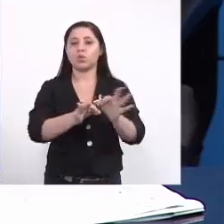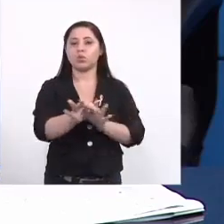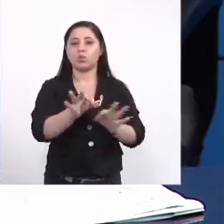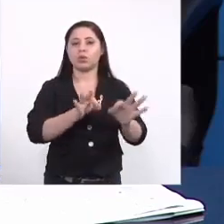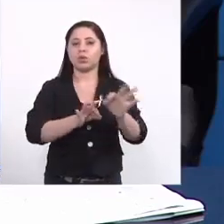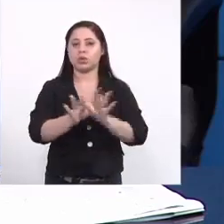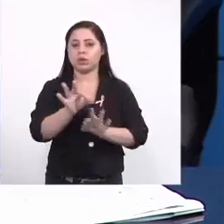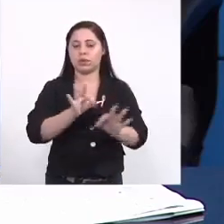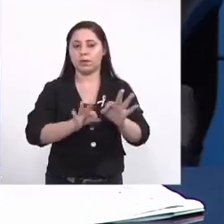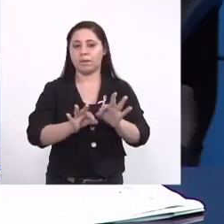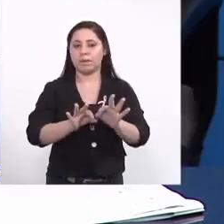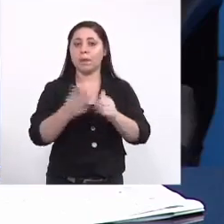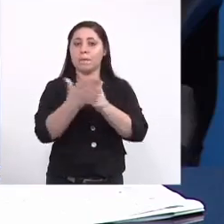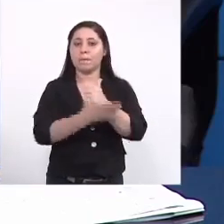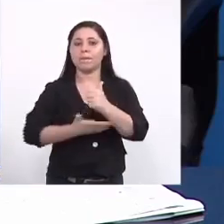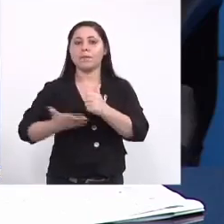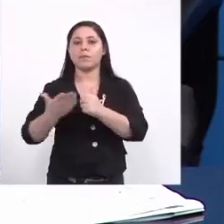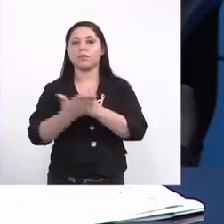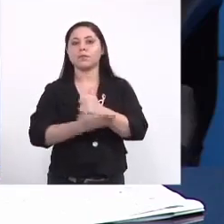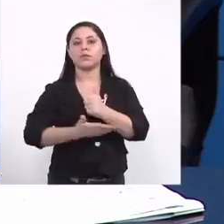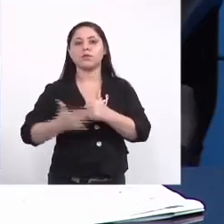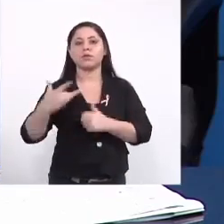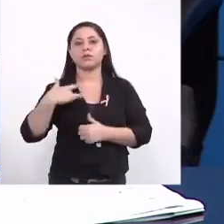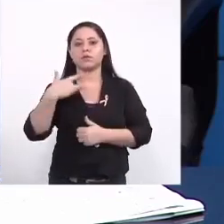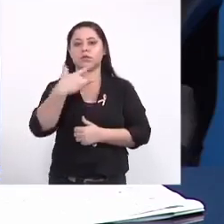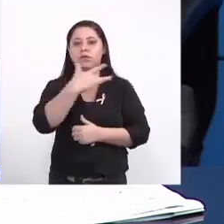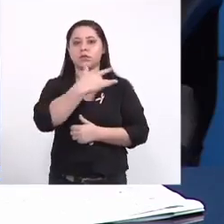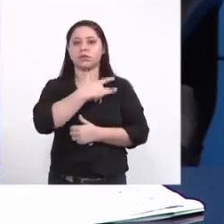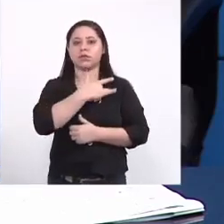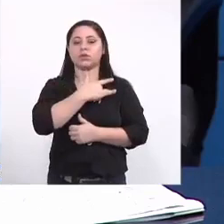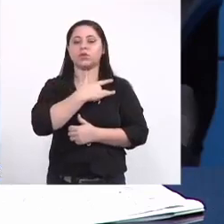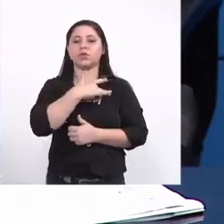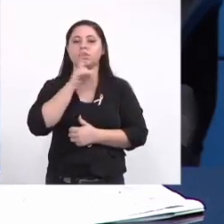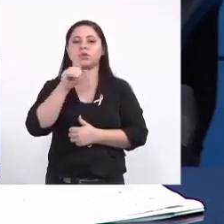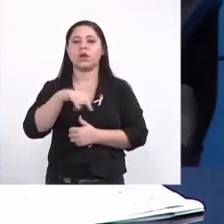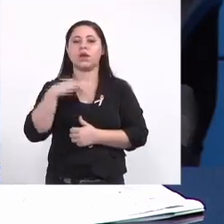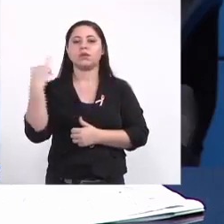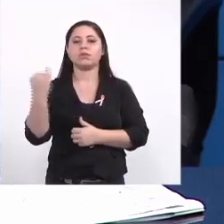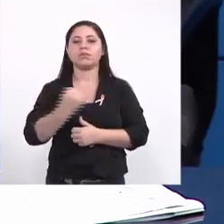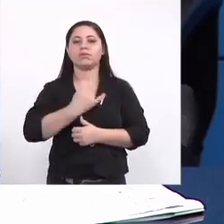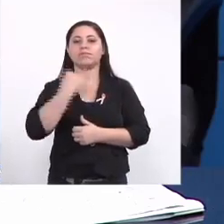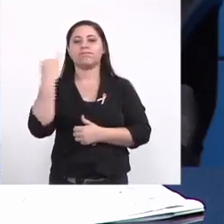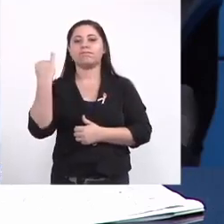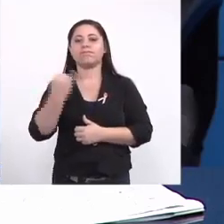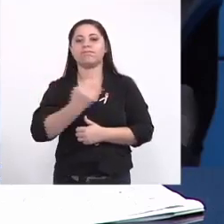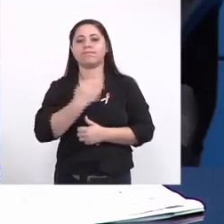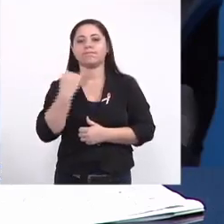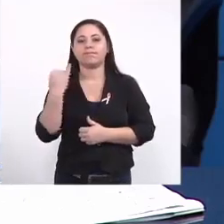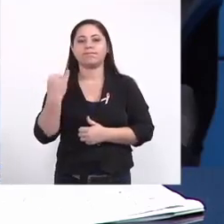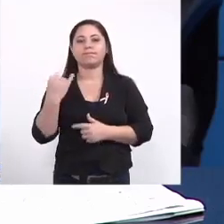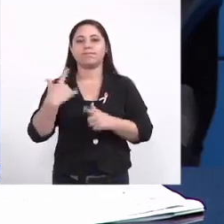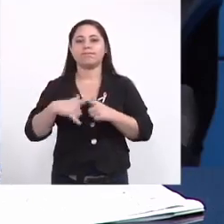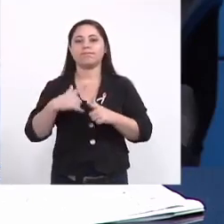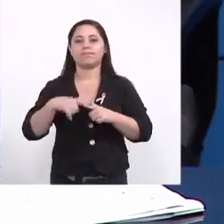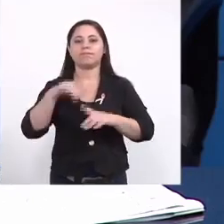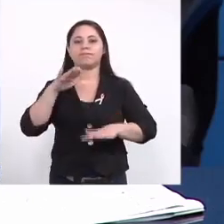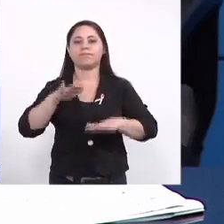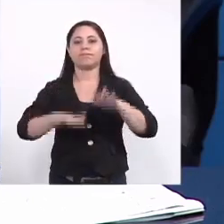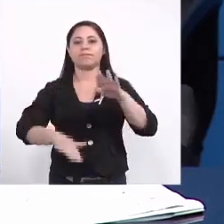planejamento básico da saúde básica é fundamental então muitas vezes